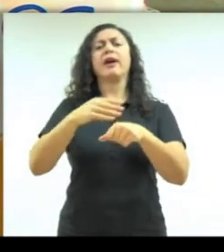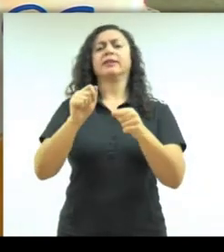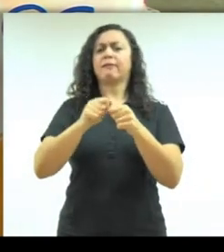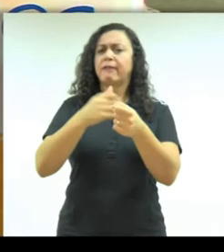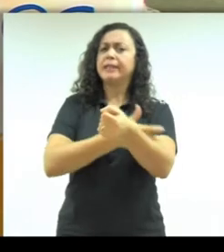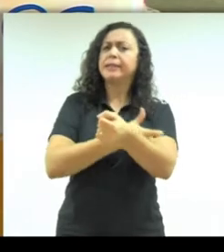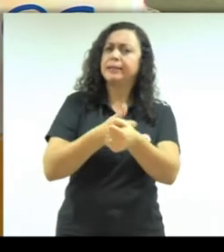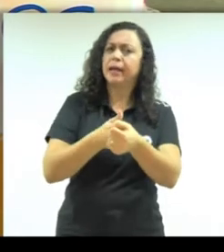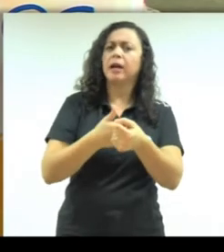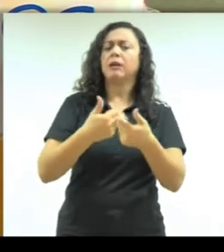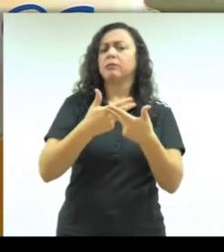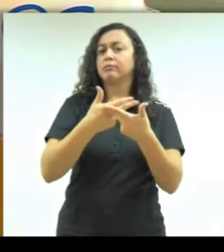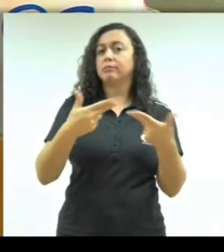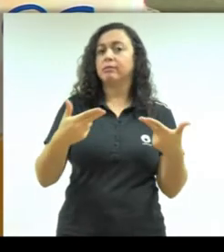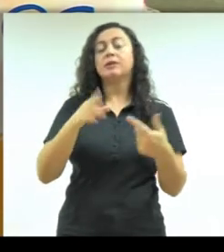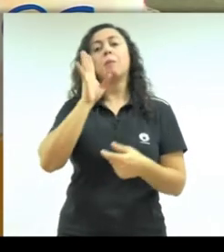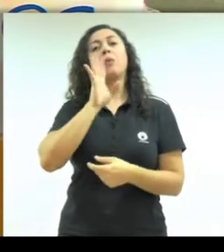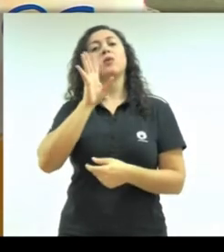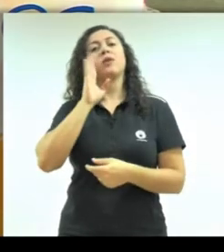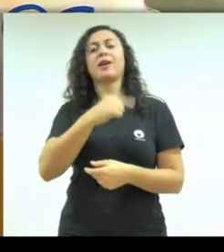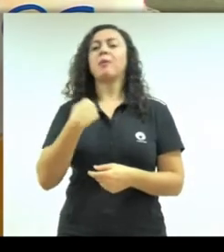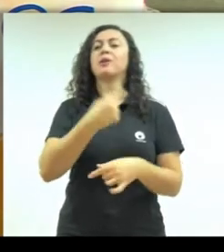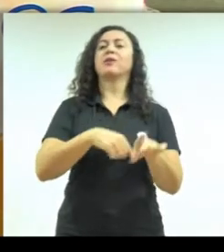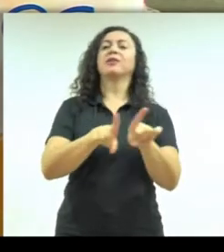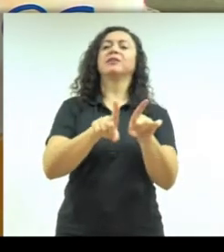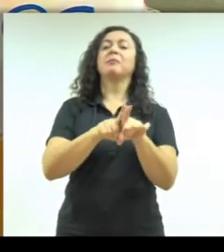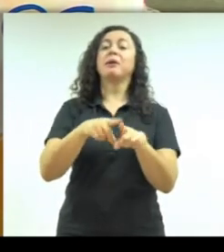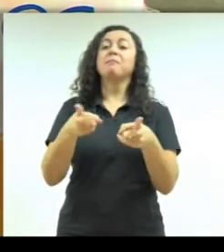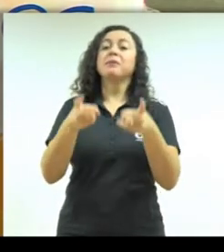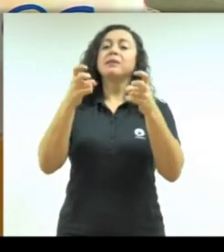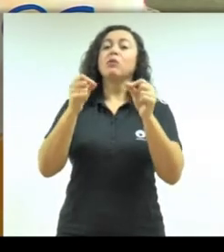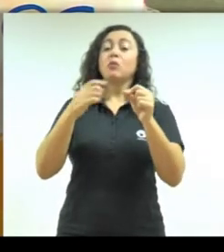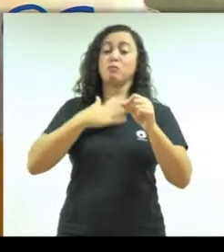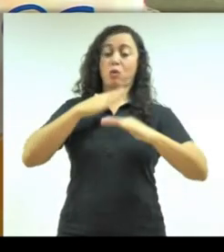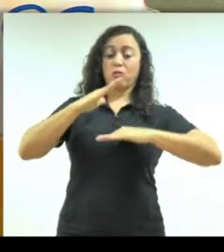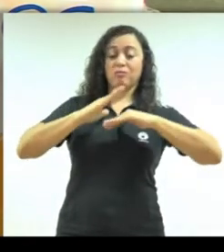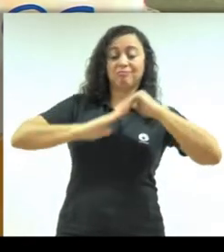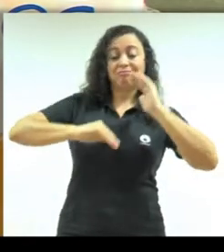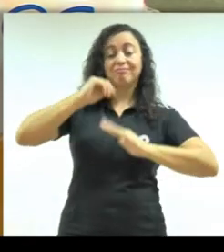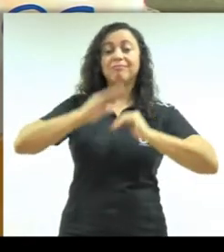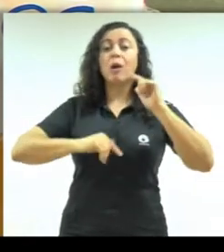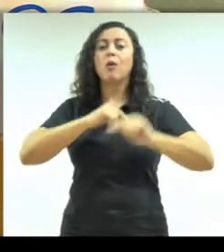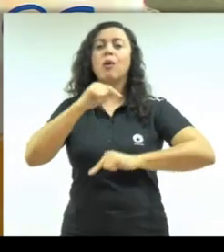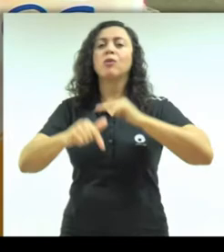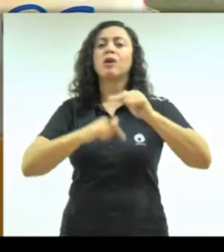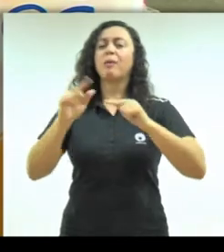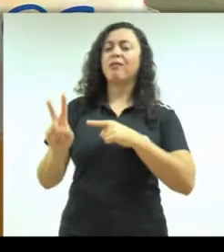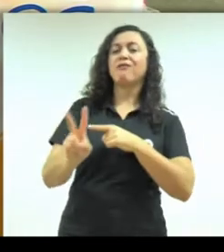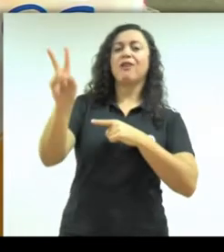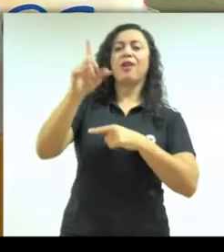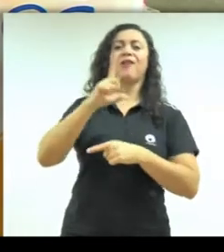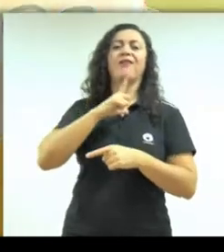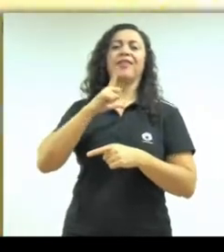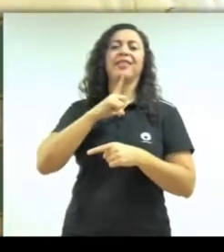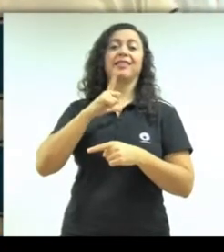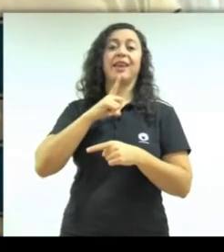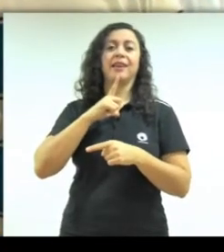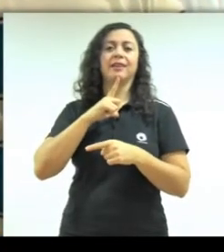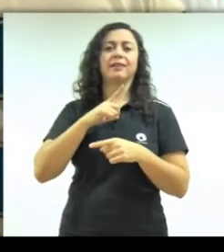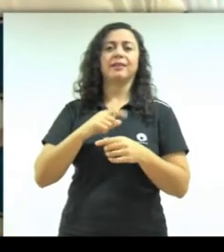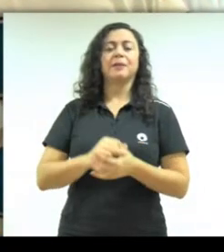Isso também é muito legal para a gente ver que o nosso trabalho tem valor para eles também.